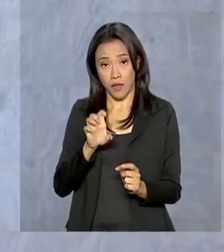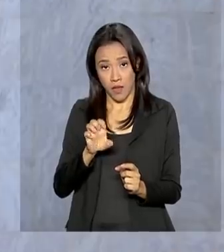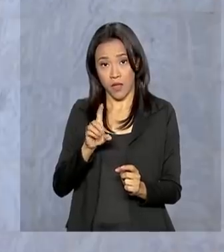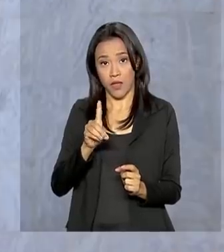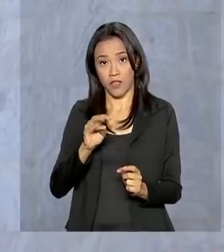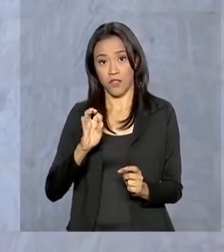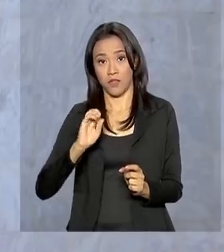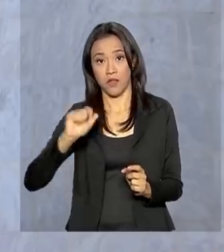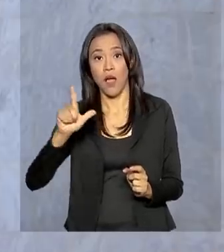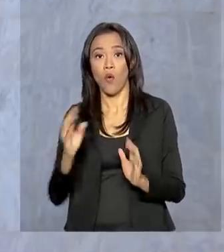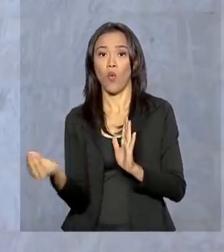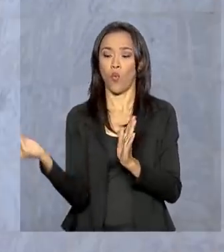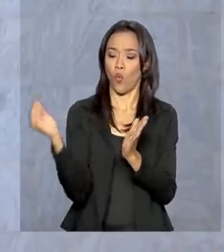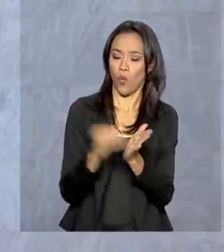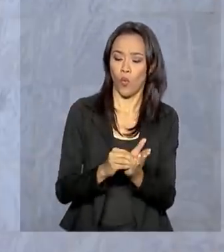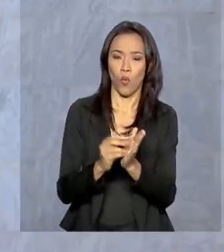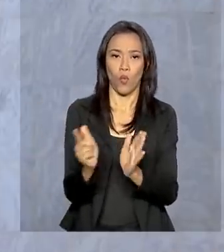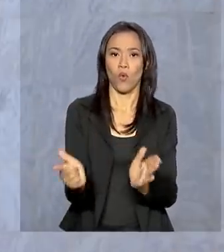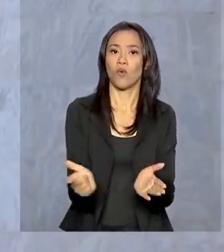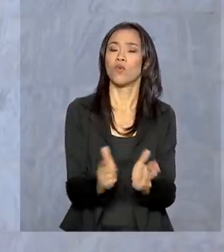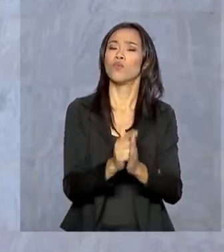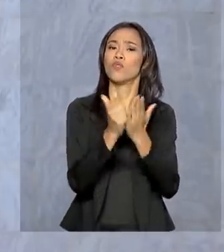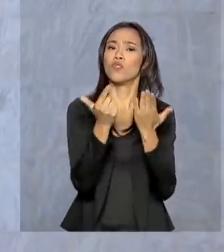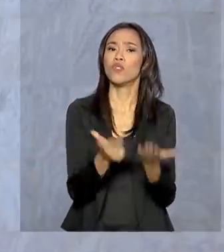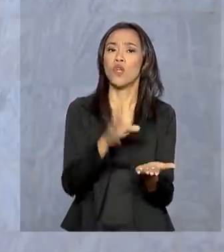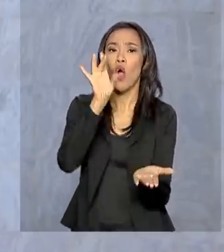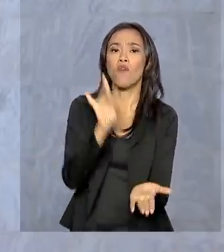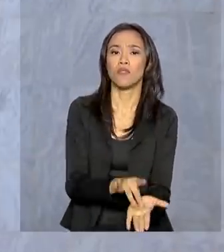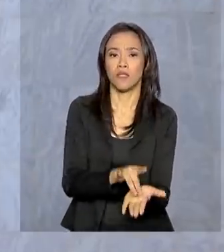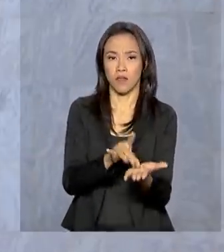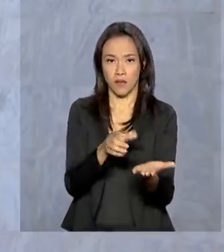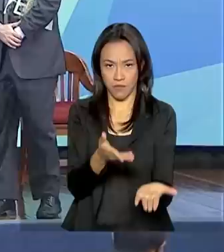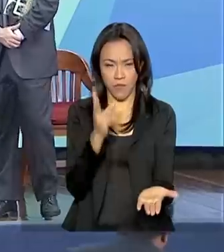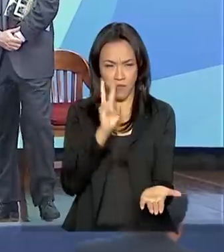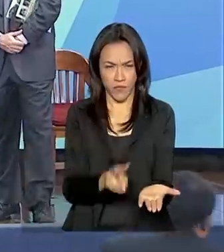Oficial da União. Eu acompanhei essa cerimônia e nós vamos ver agora.